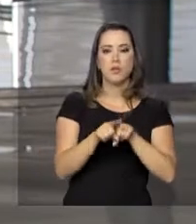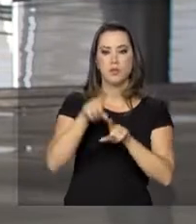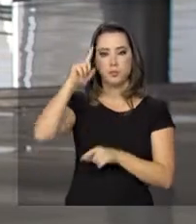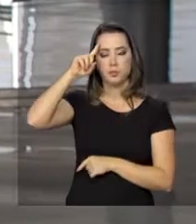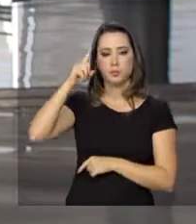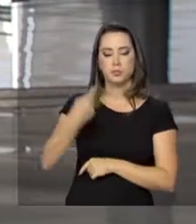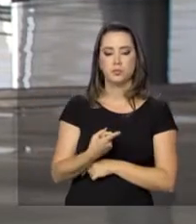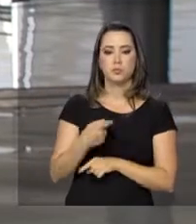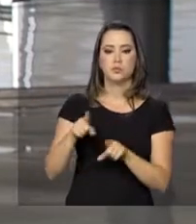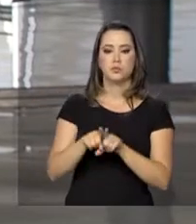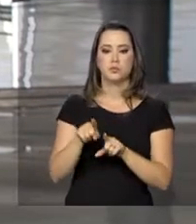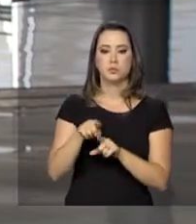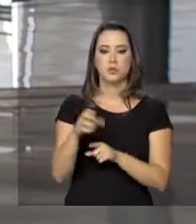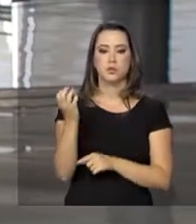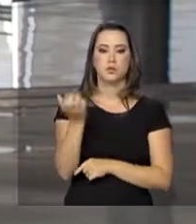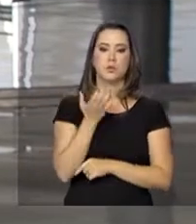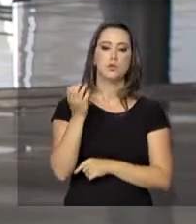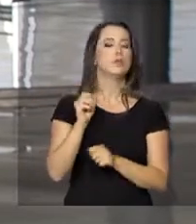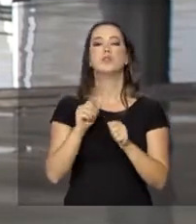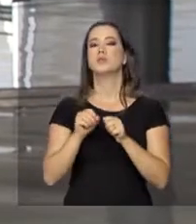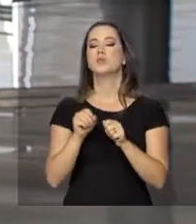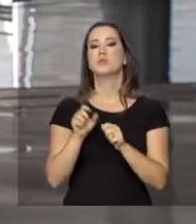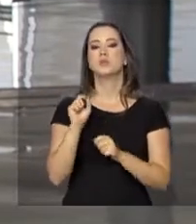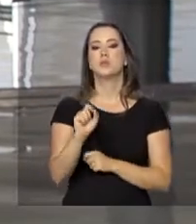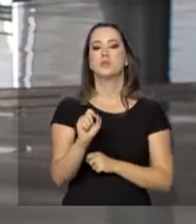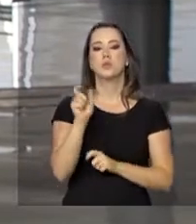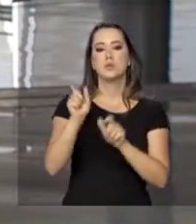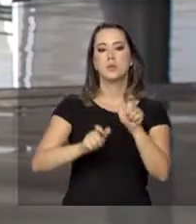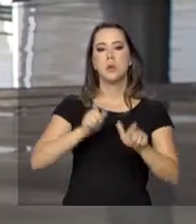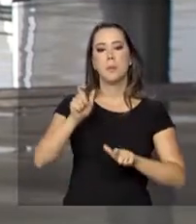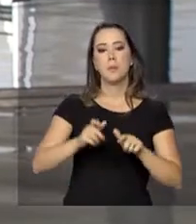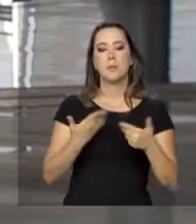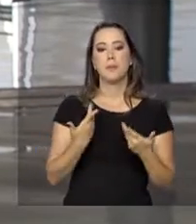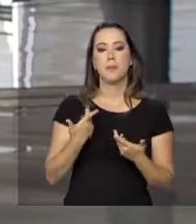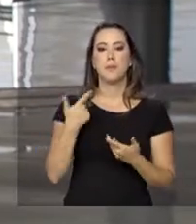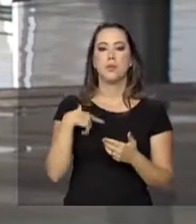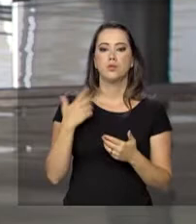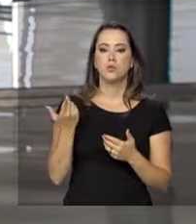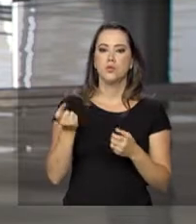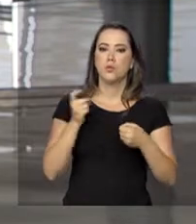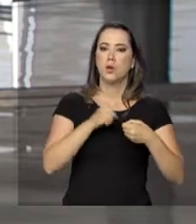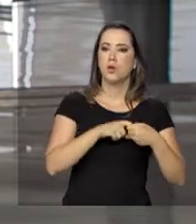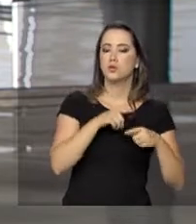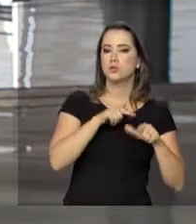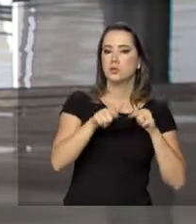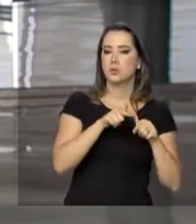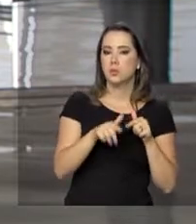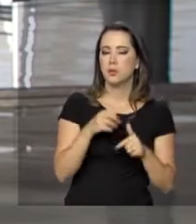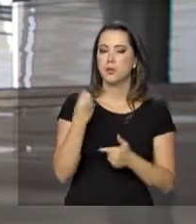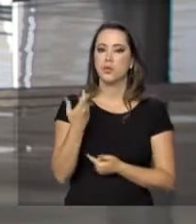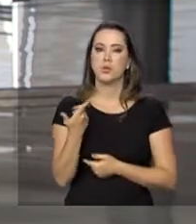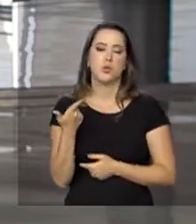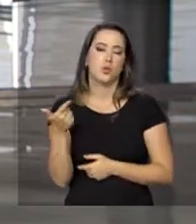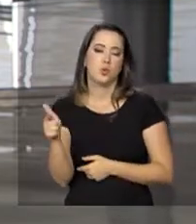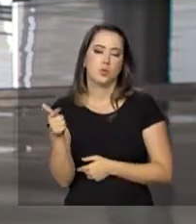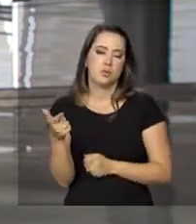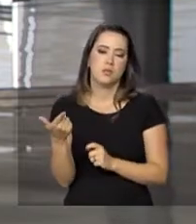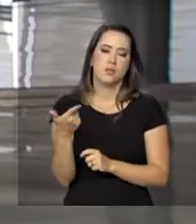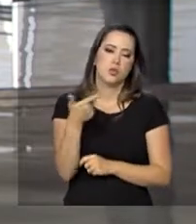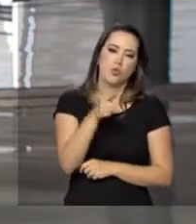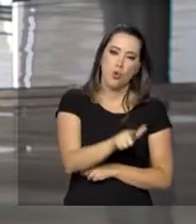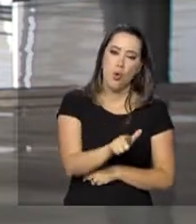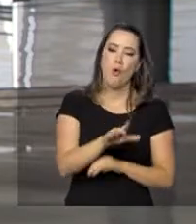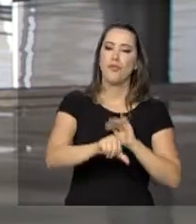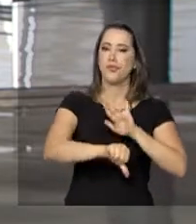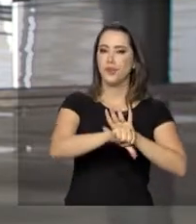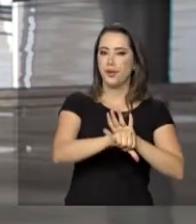segundo o governo, essa medida pretende fazer com que essas pessoas se recoloquem no mercado de trabalho ou que não voltem mais a